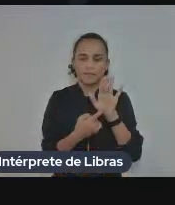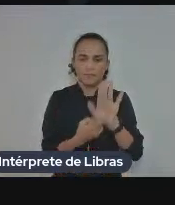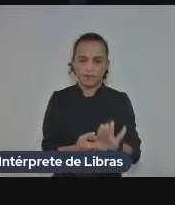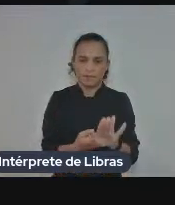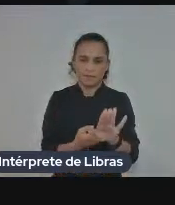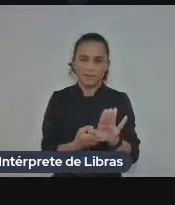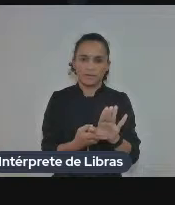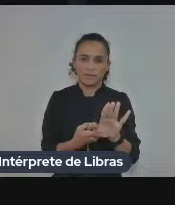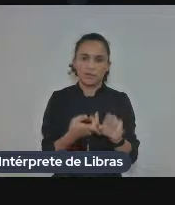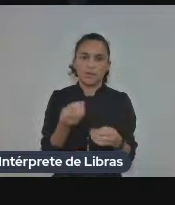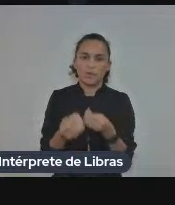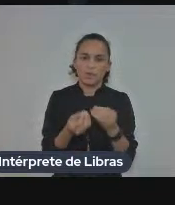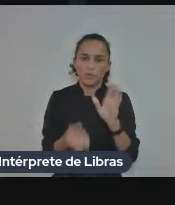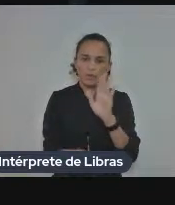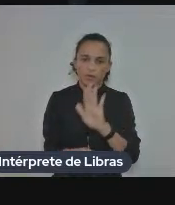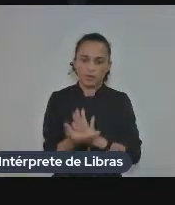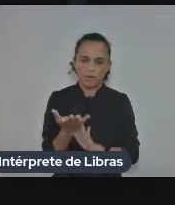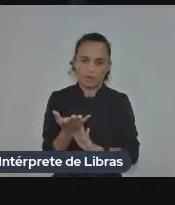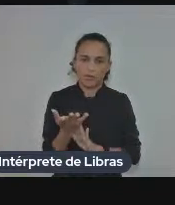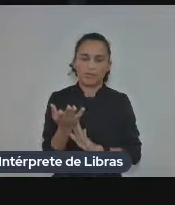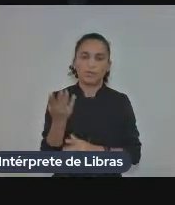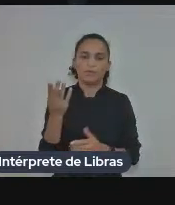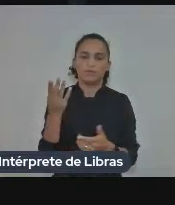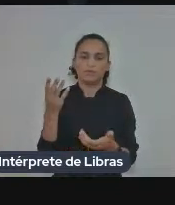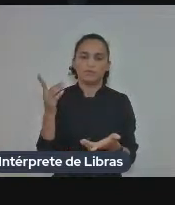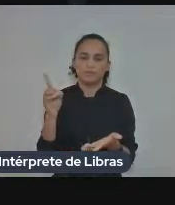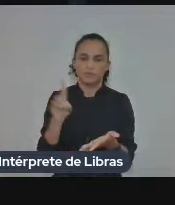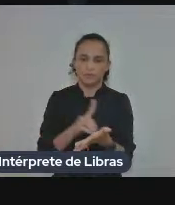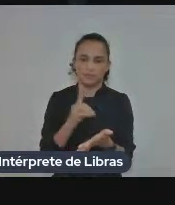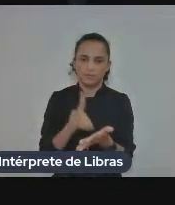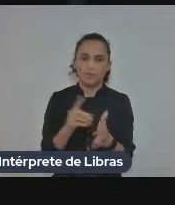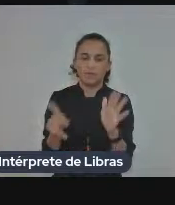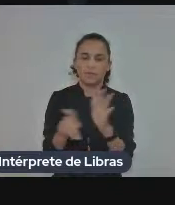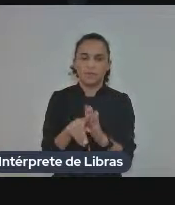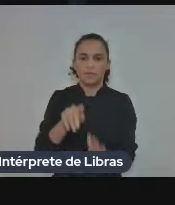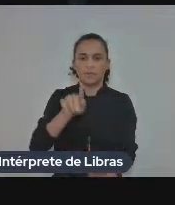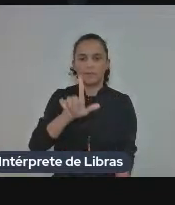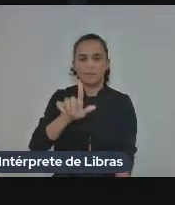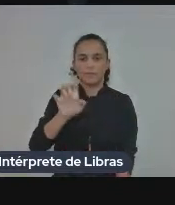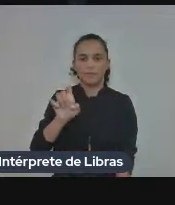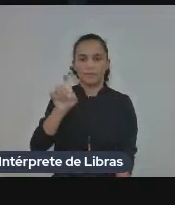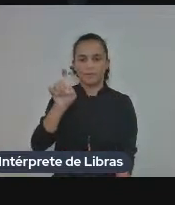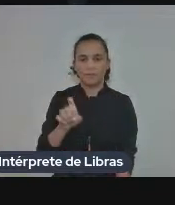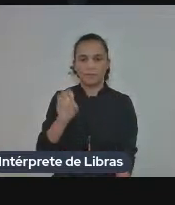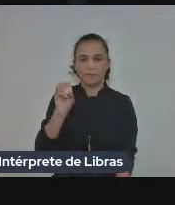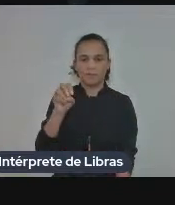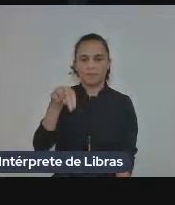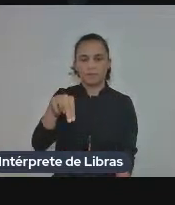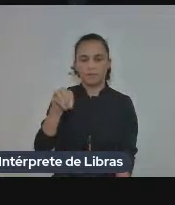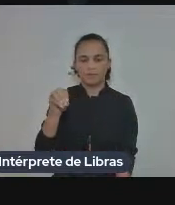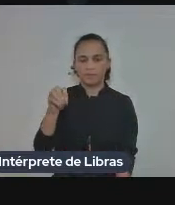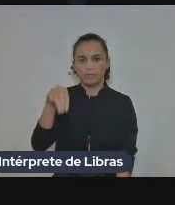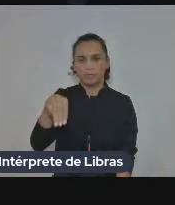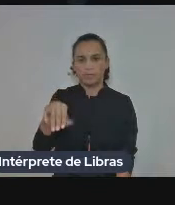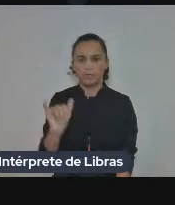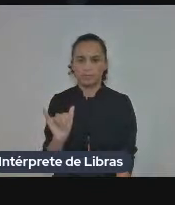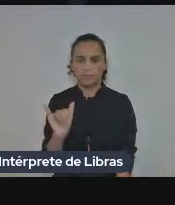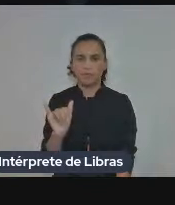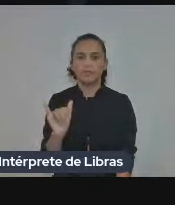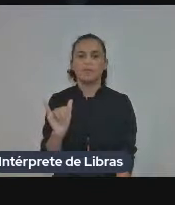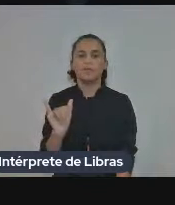de como é a criação desses vocabulários no lexônome. E vou trazer os resultados preliminares